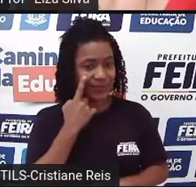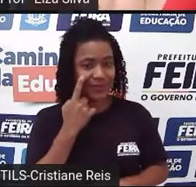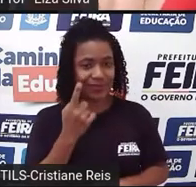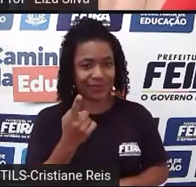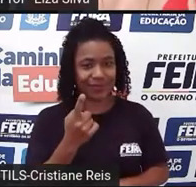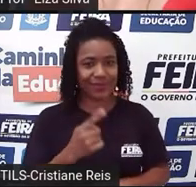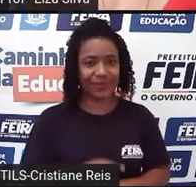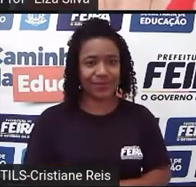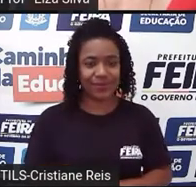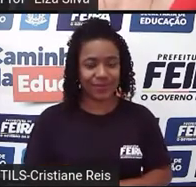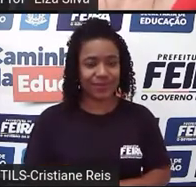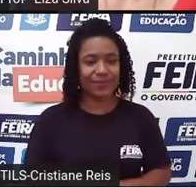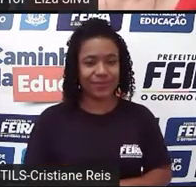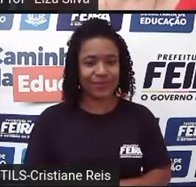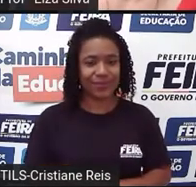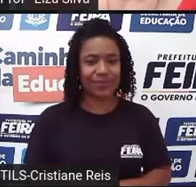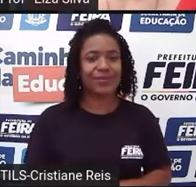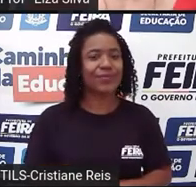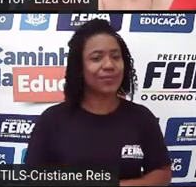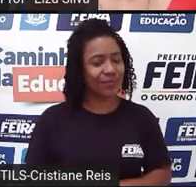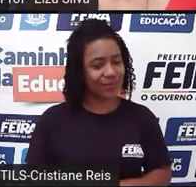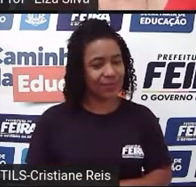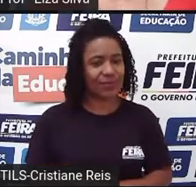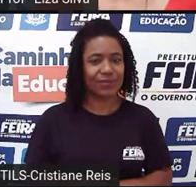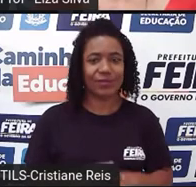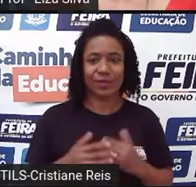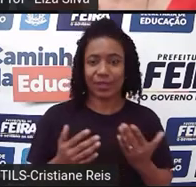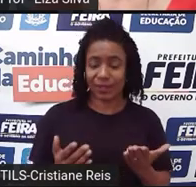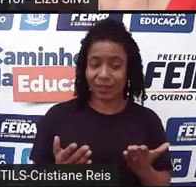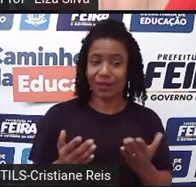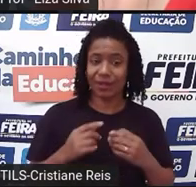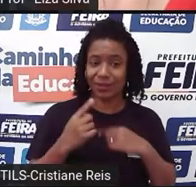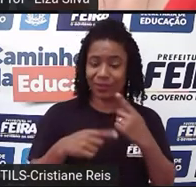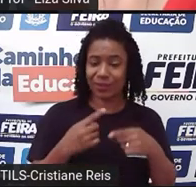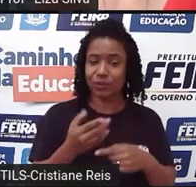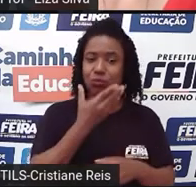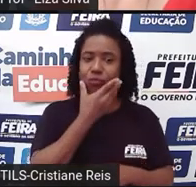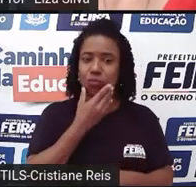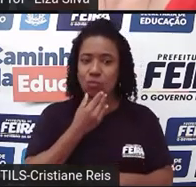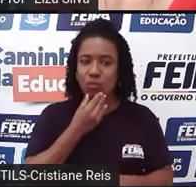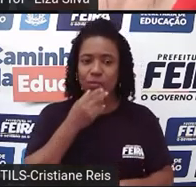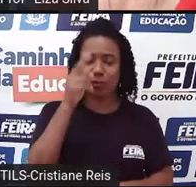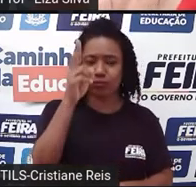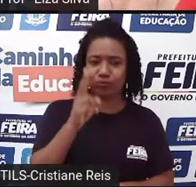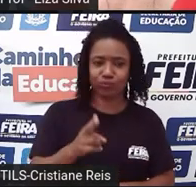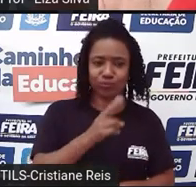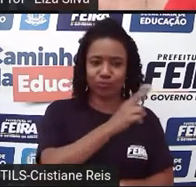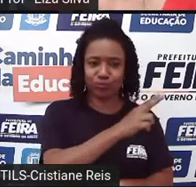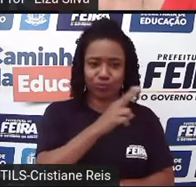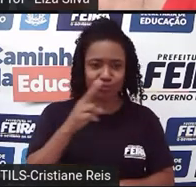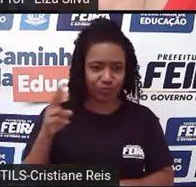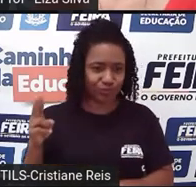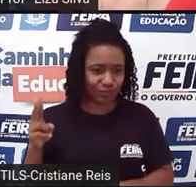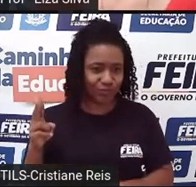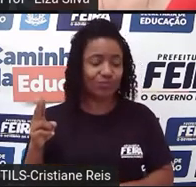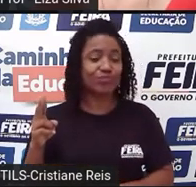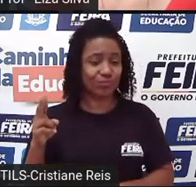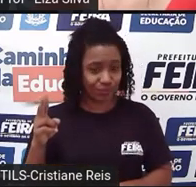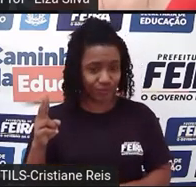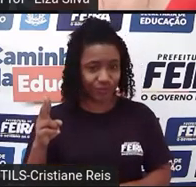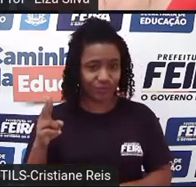encontro deles com o Frei Lawrence, que concordam em casá-los